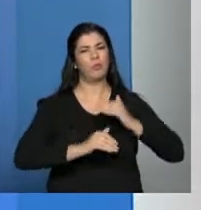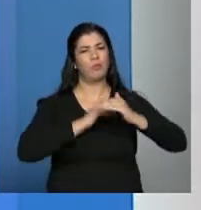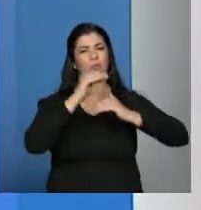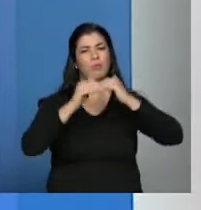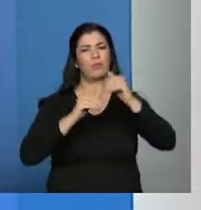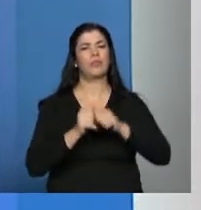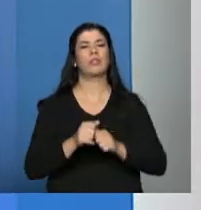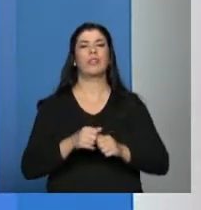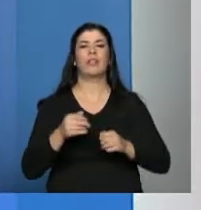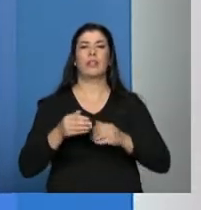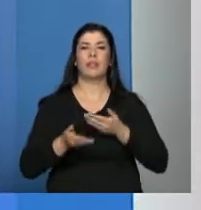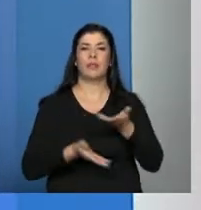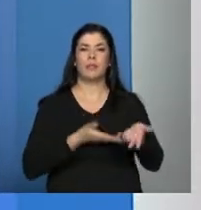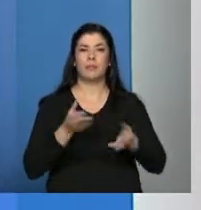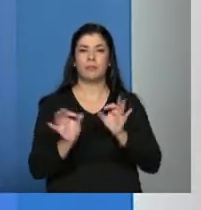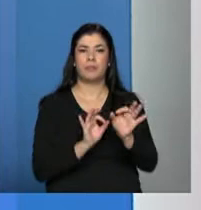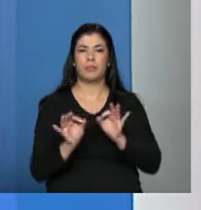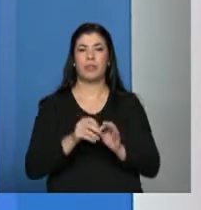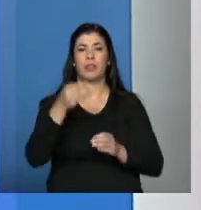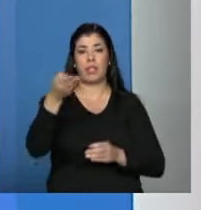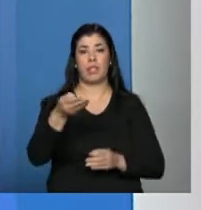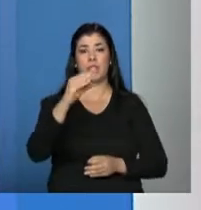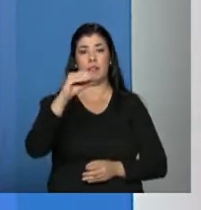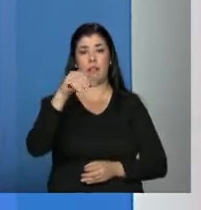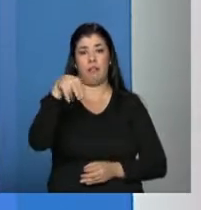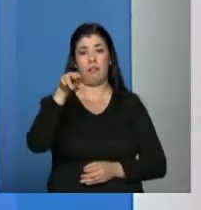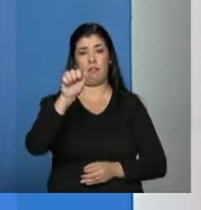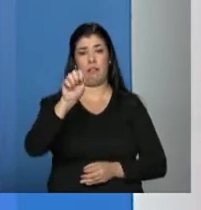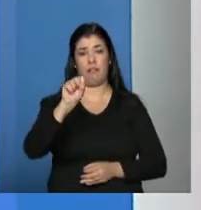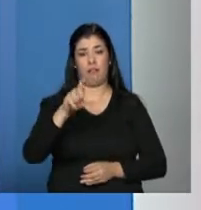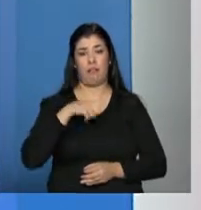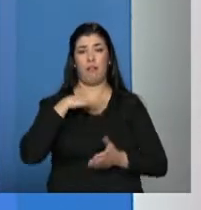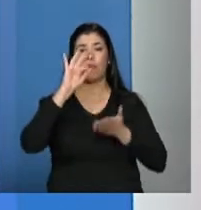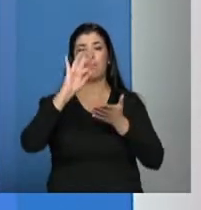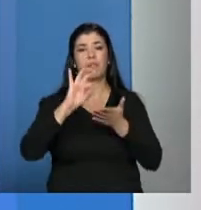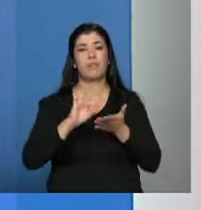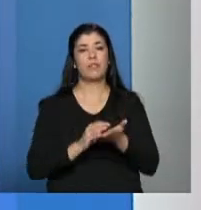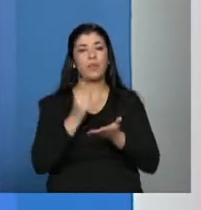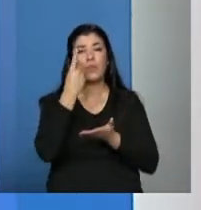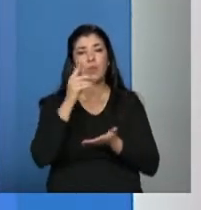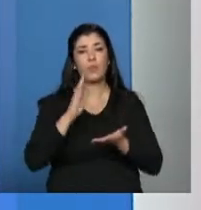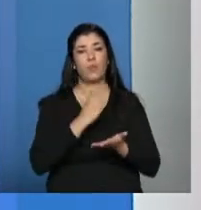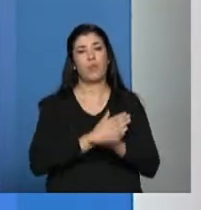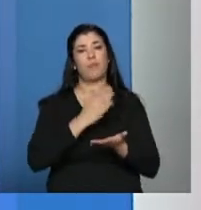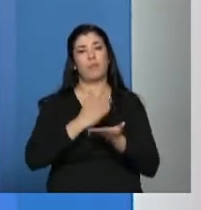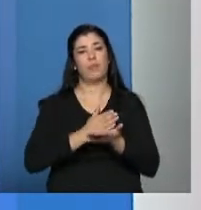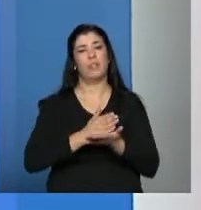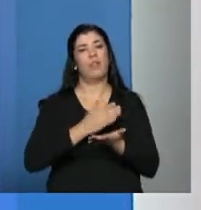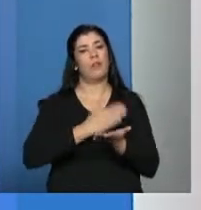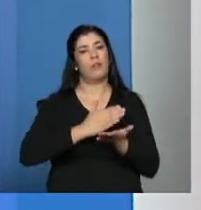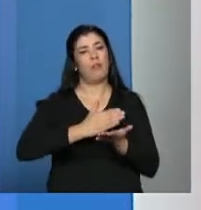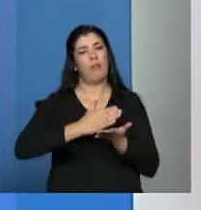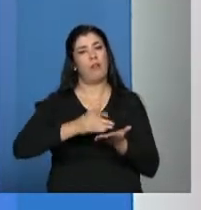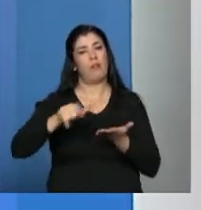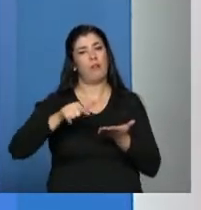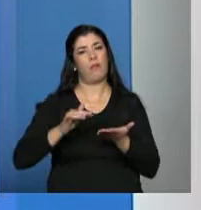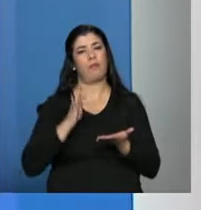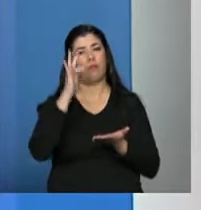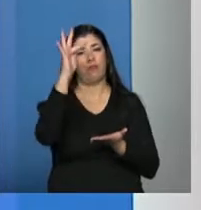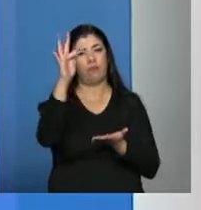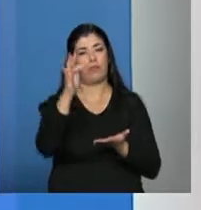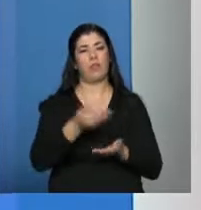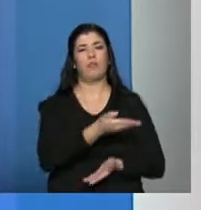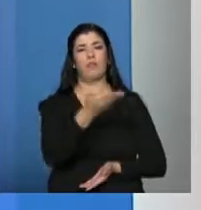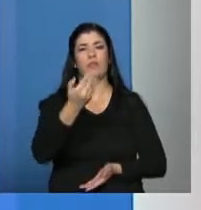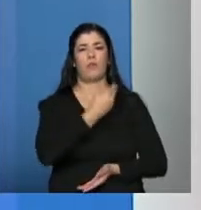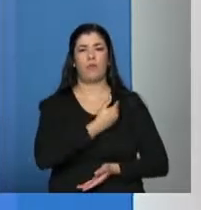que a gente fez até aqui. O CNES é apenas uma parte de todas essas tarefas que a gente já fez. Então, aos governos estaduais,